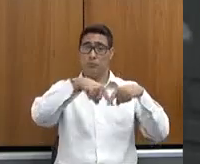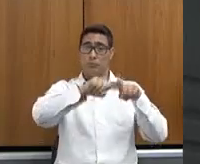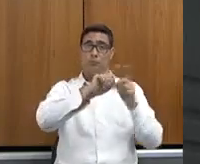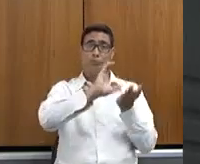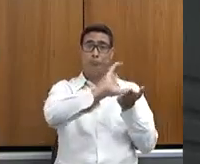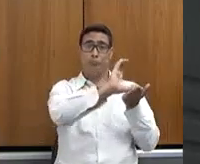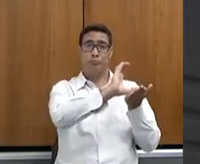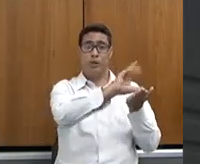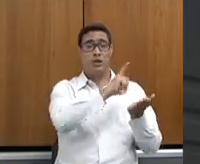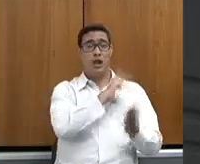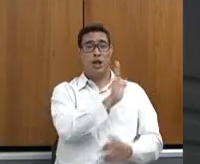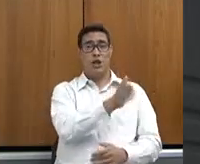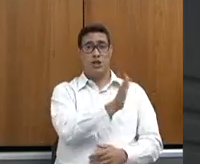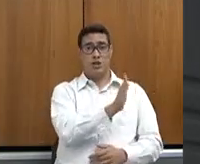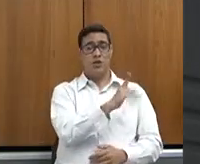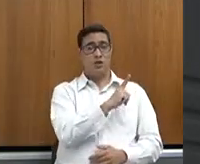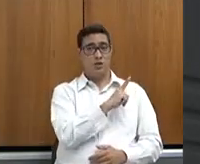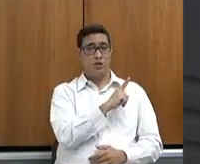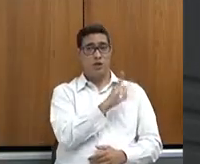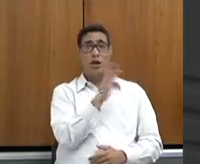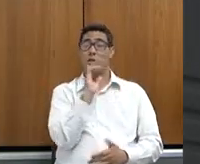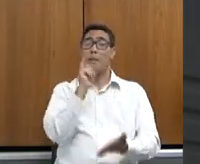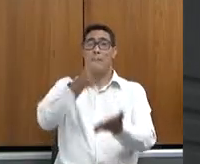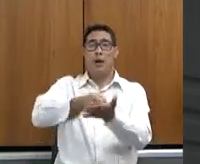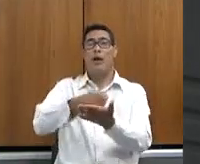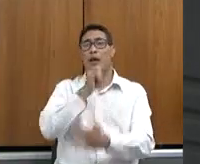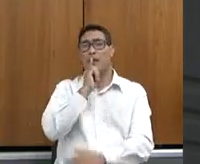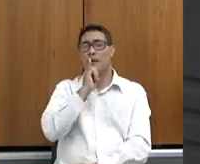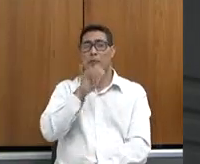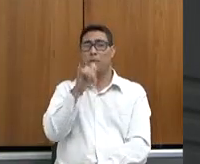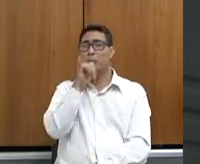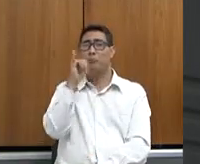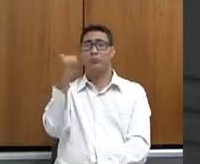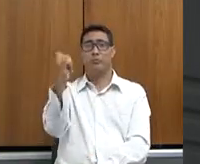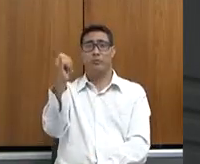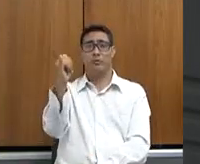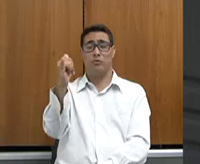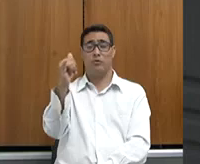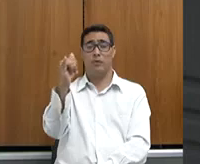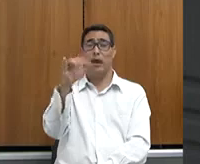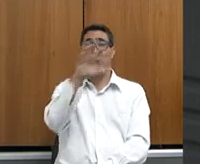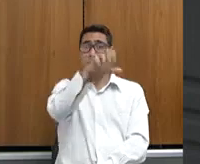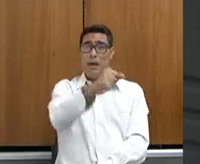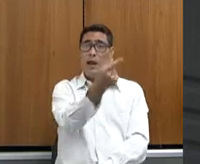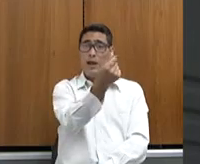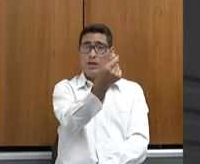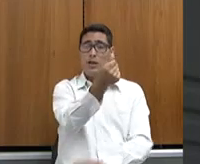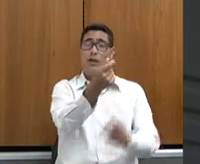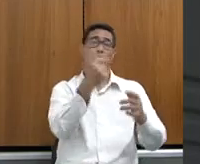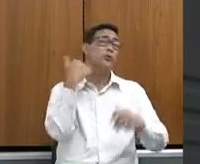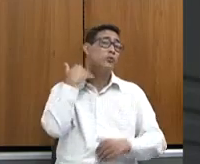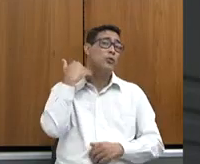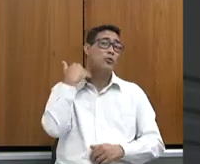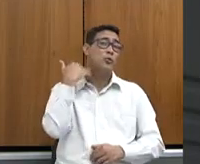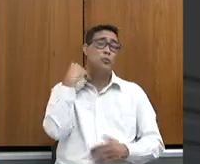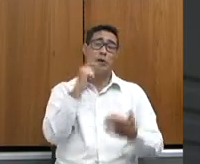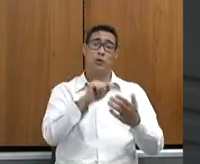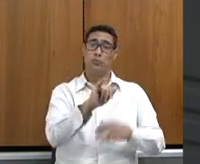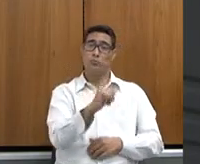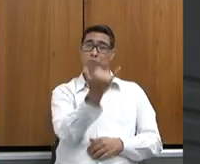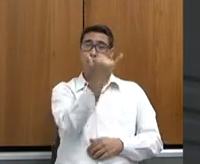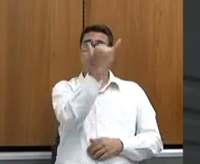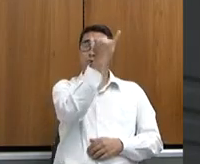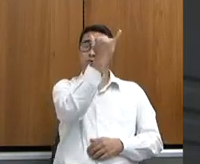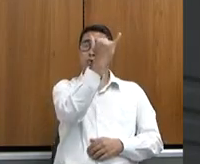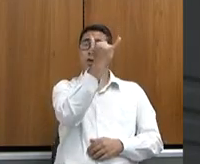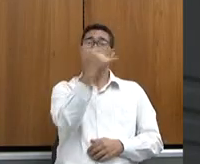Hoje, se você fizer aquela conta básica de quanto você paga de luz, de quanto você vai pegar o dinheiro no banco e o juros que você vai pagar paga a sua conta de luz, você monta a